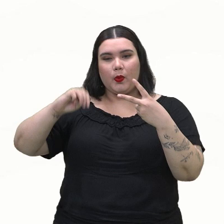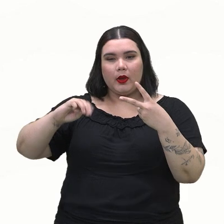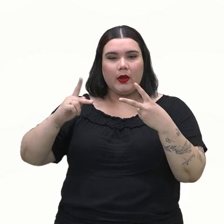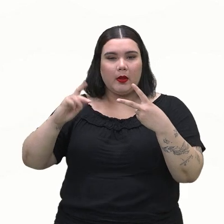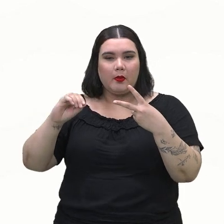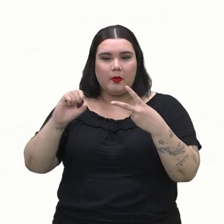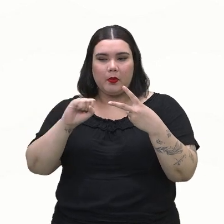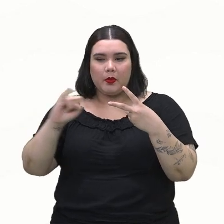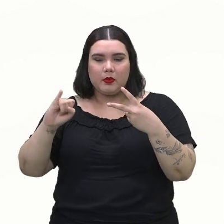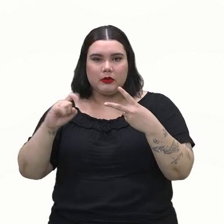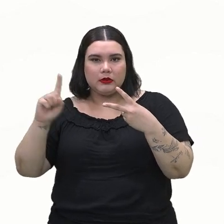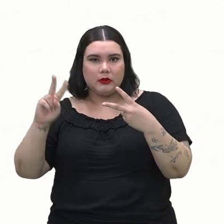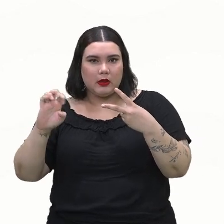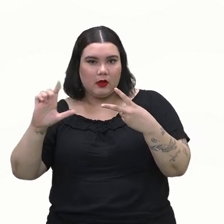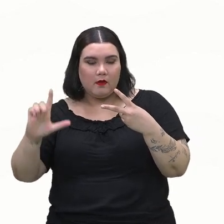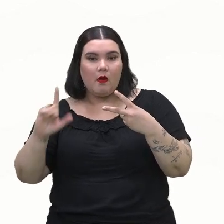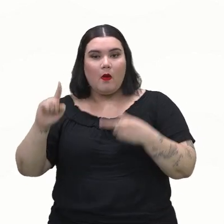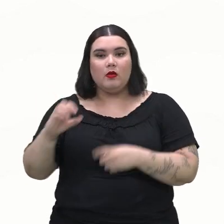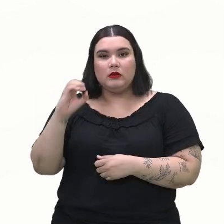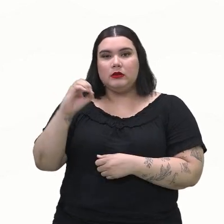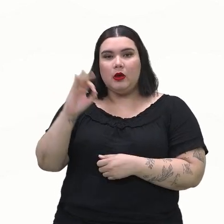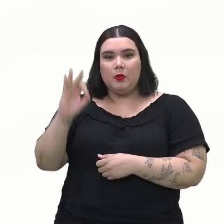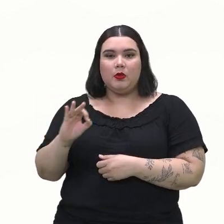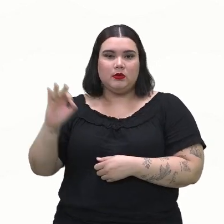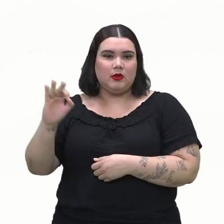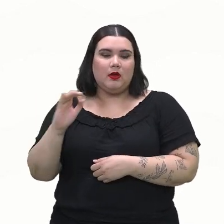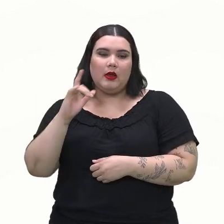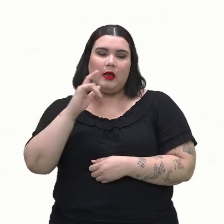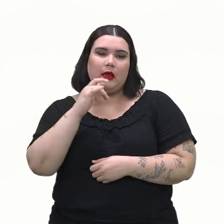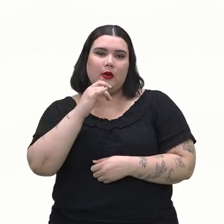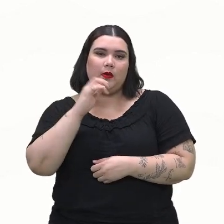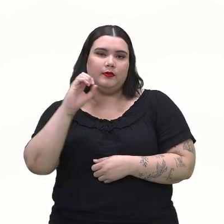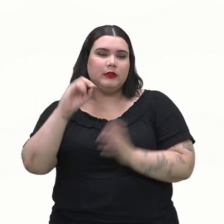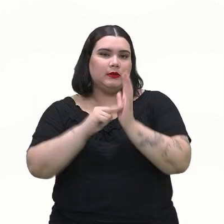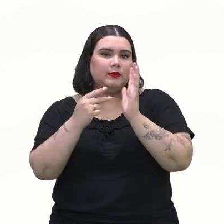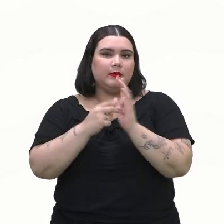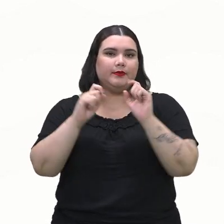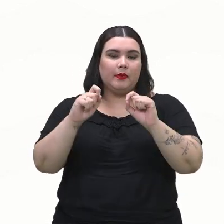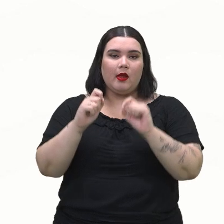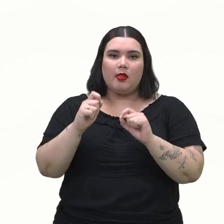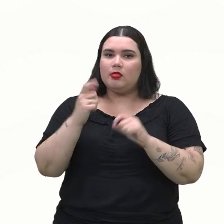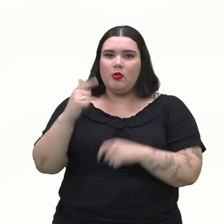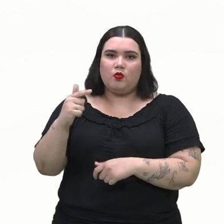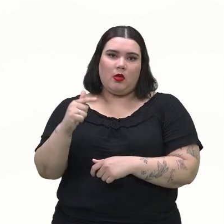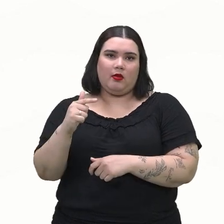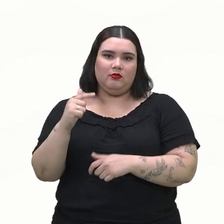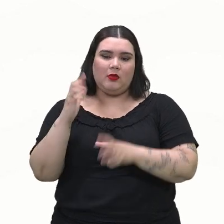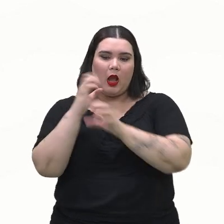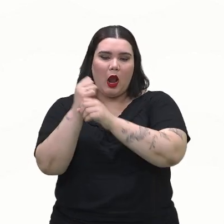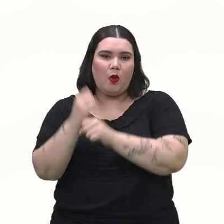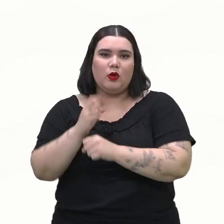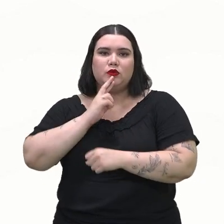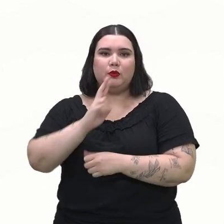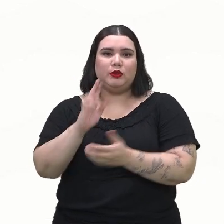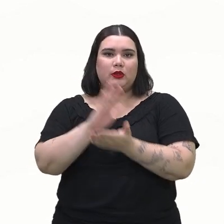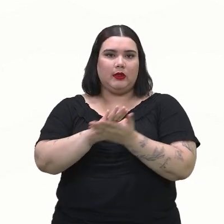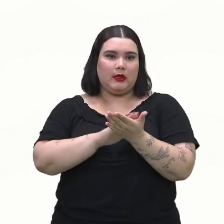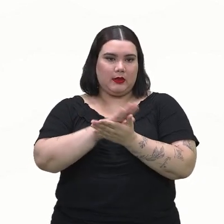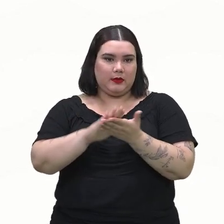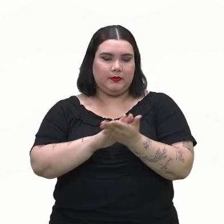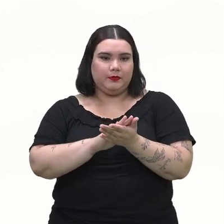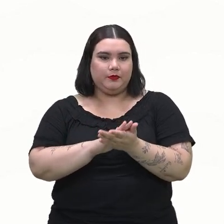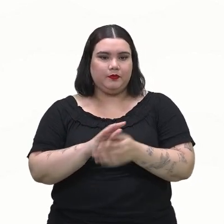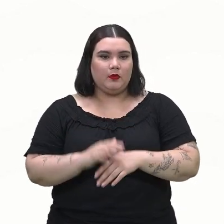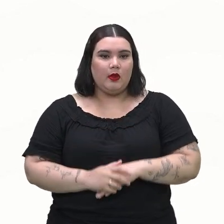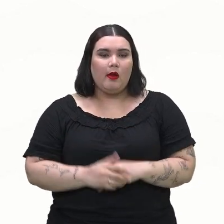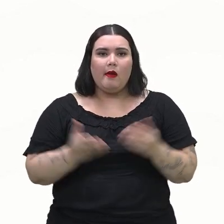0% de chance de ocorrer. Ou seja, ele nunca ocorrerá. Vamos pegar aqui, então,